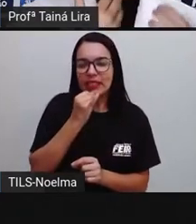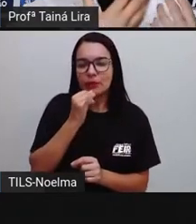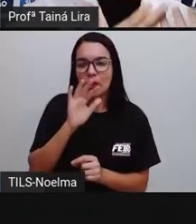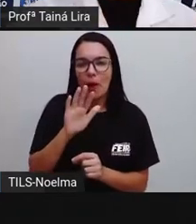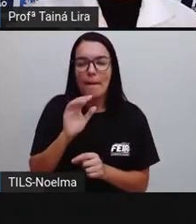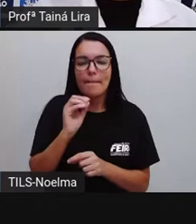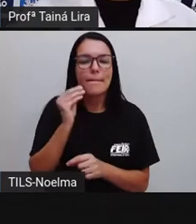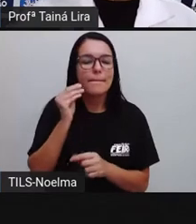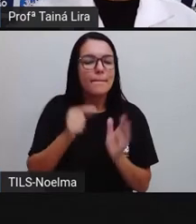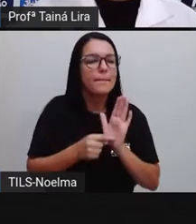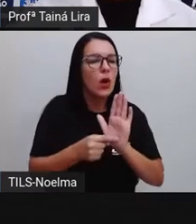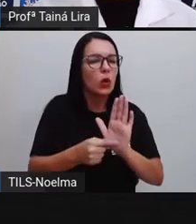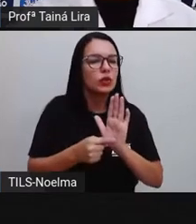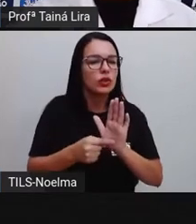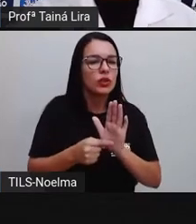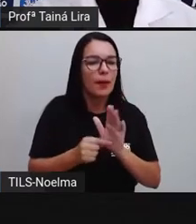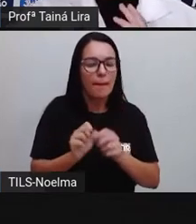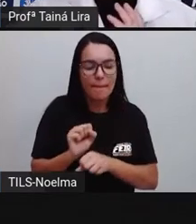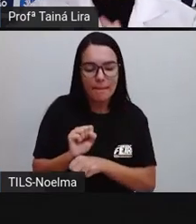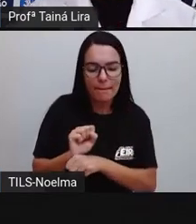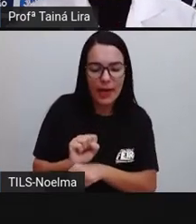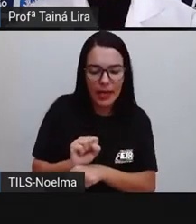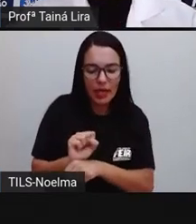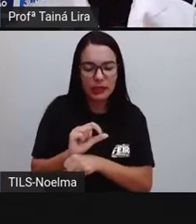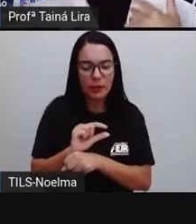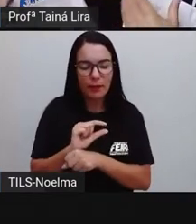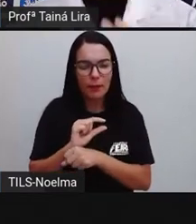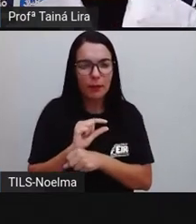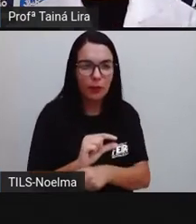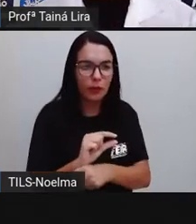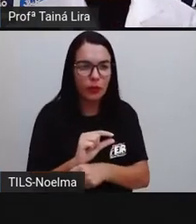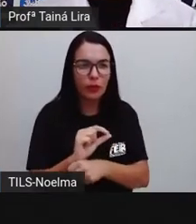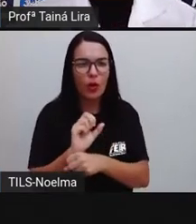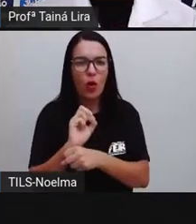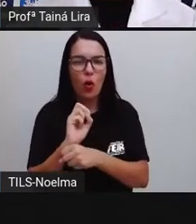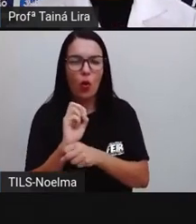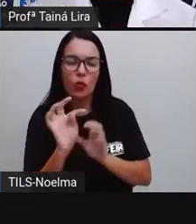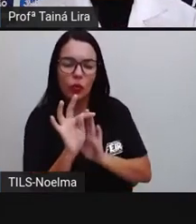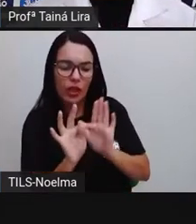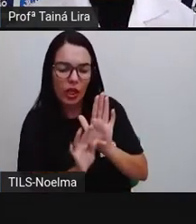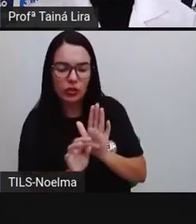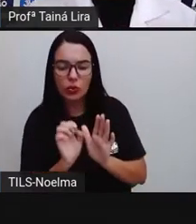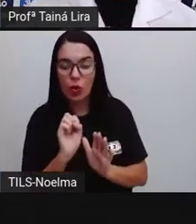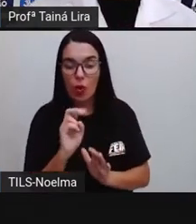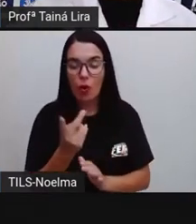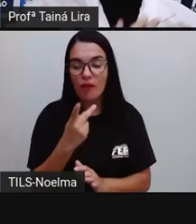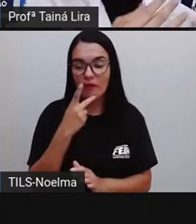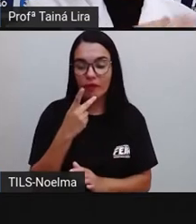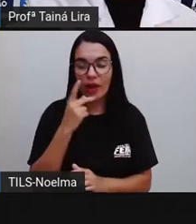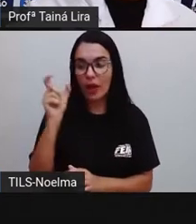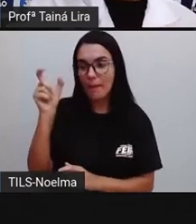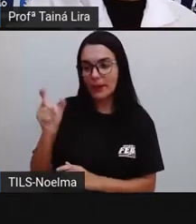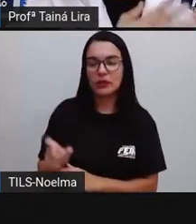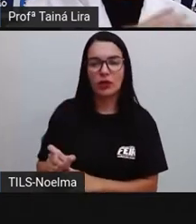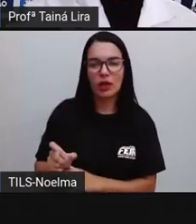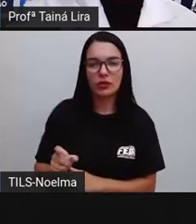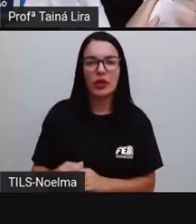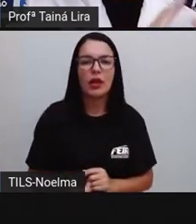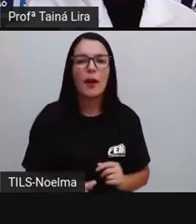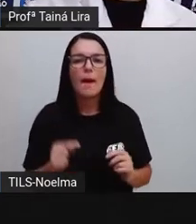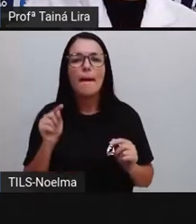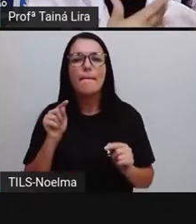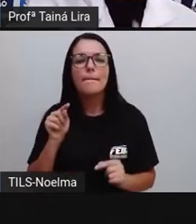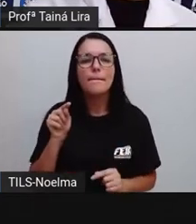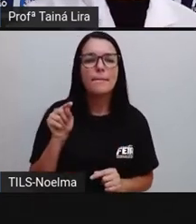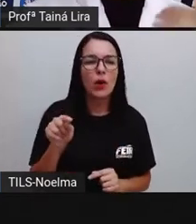uma pausa curta ali no texto ou na fala do personagem. O ponto que indica uma